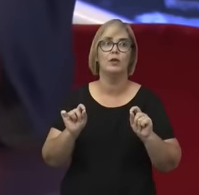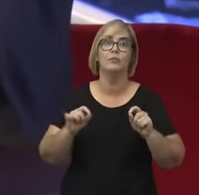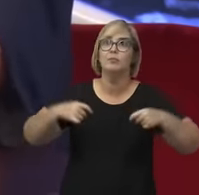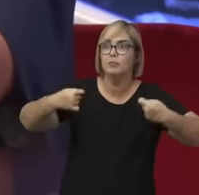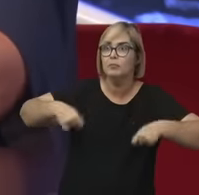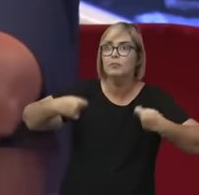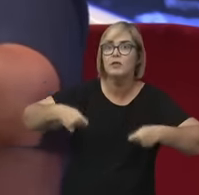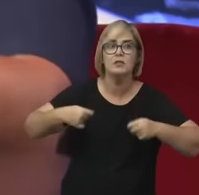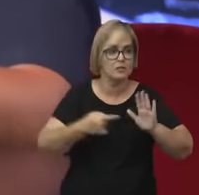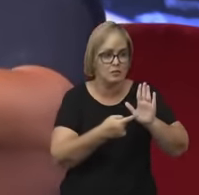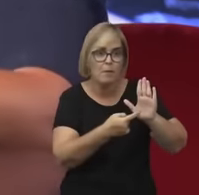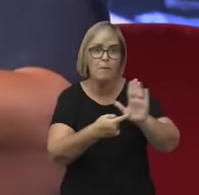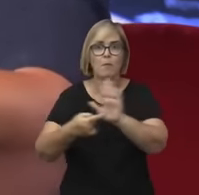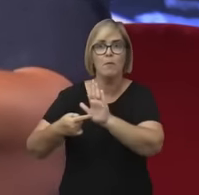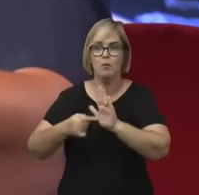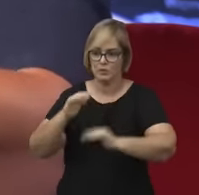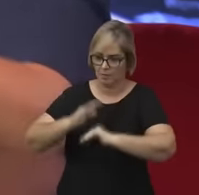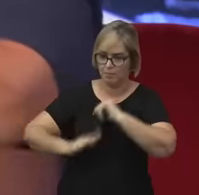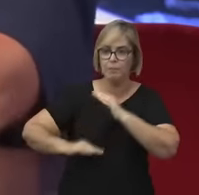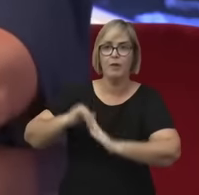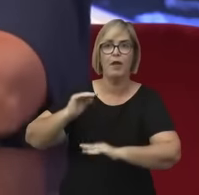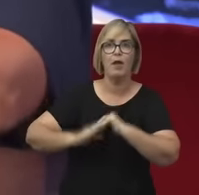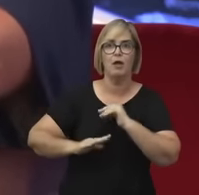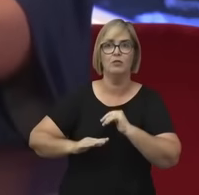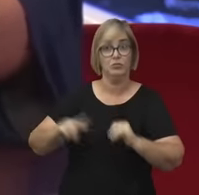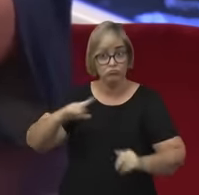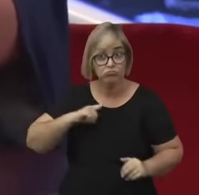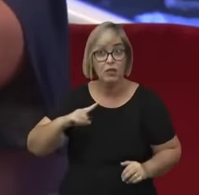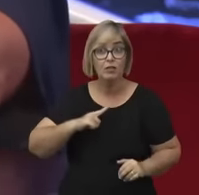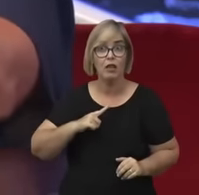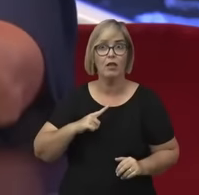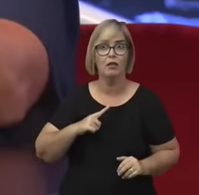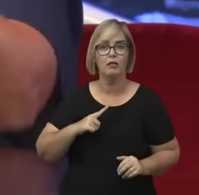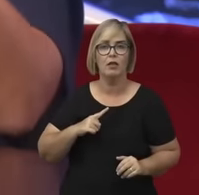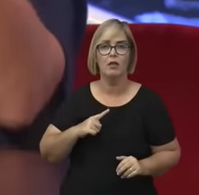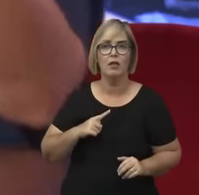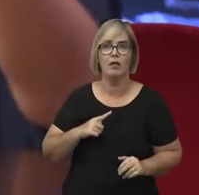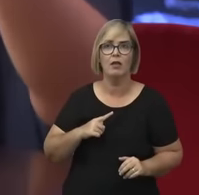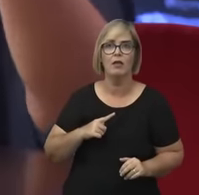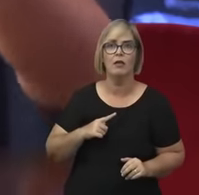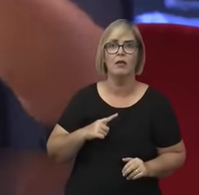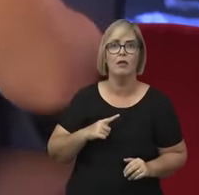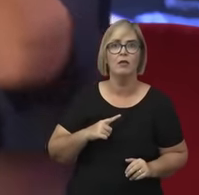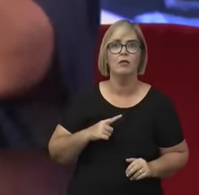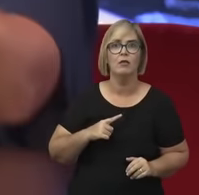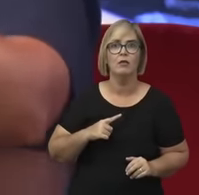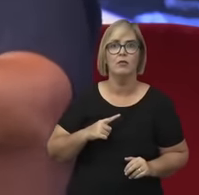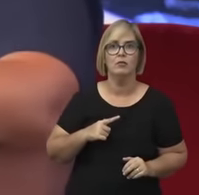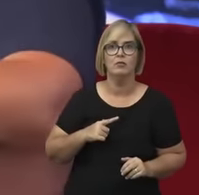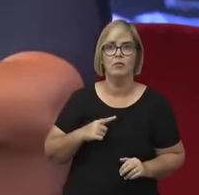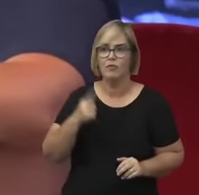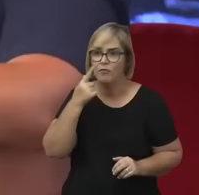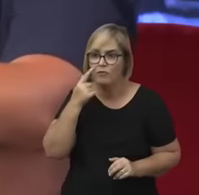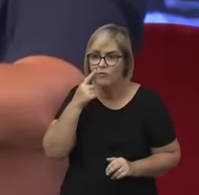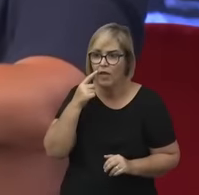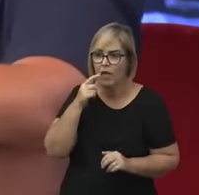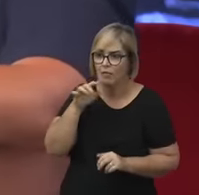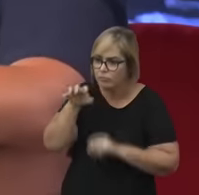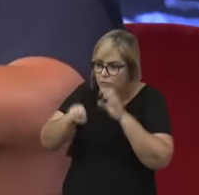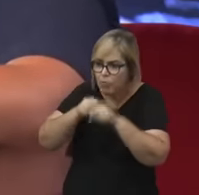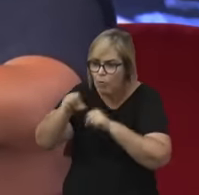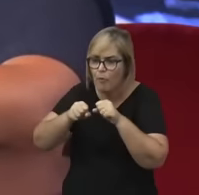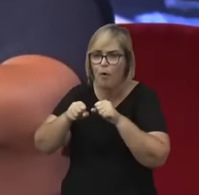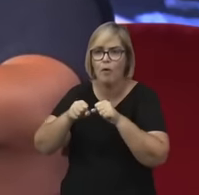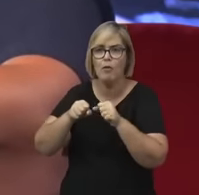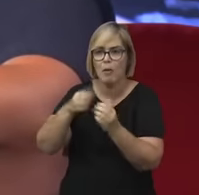mostrar esse fato. Mostrar esse fato. Fazer esse fato vir à tona, indo para os arquivos e passando por esses passos